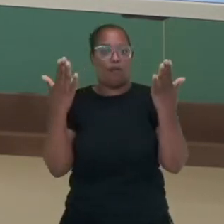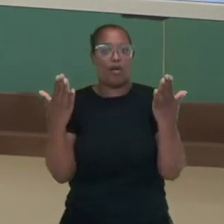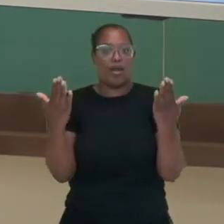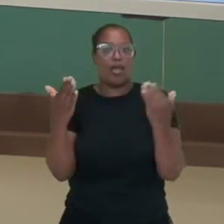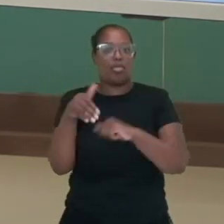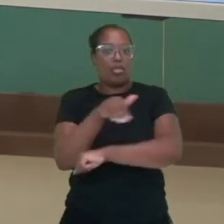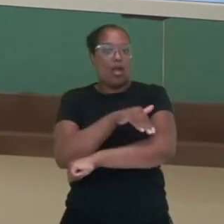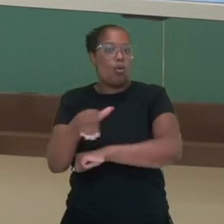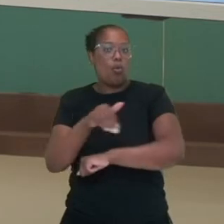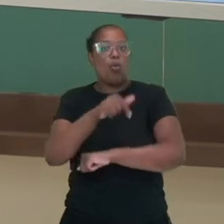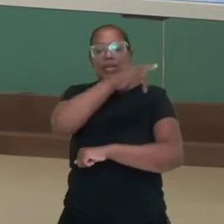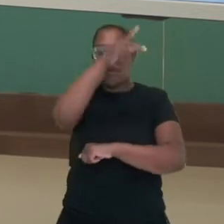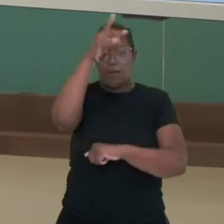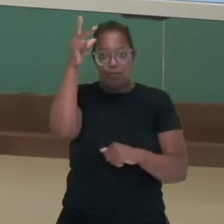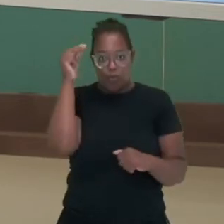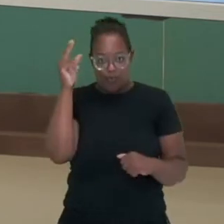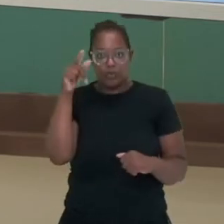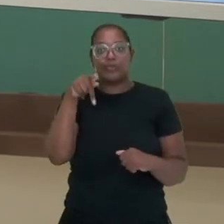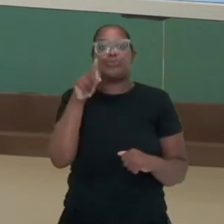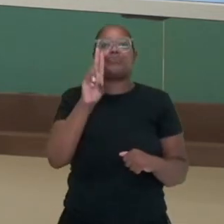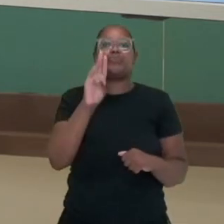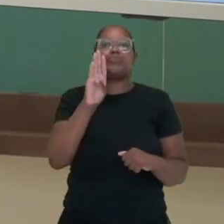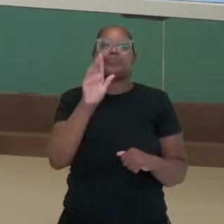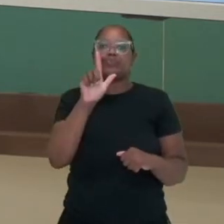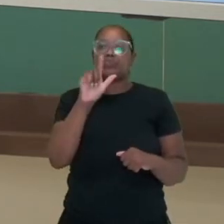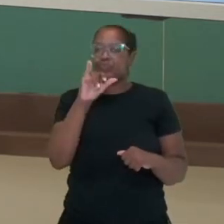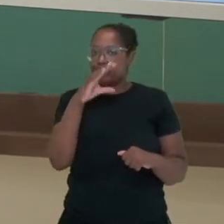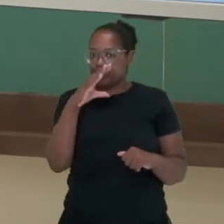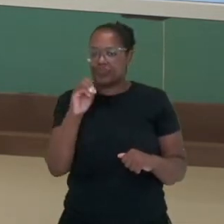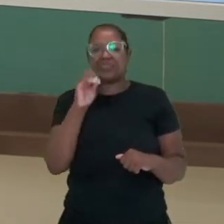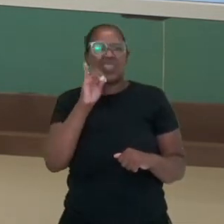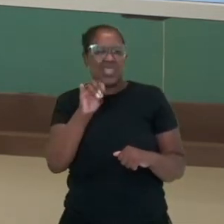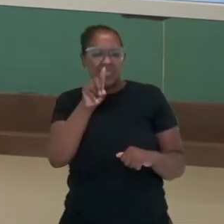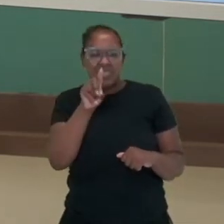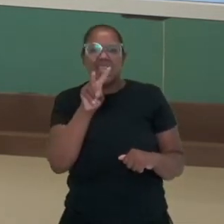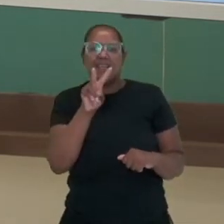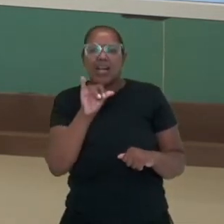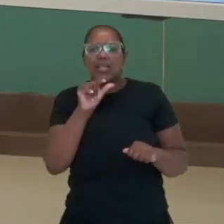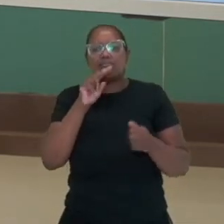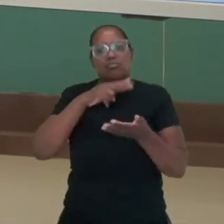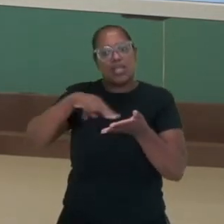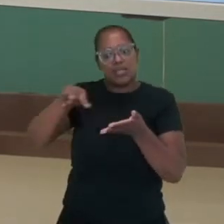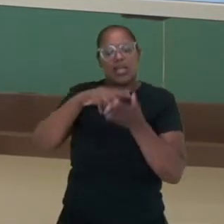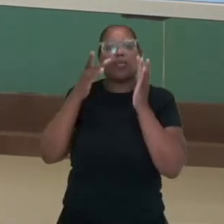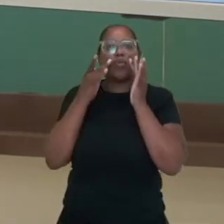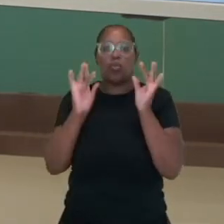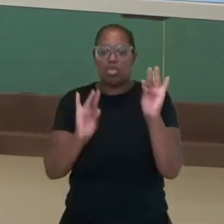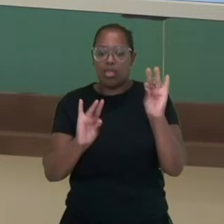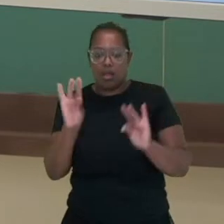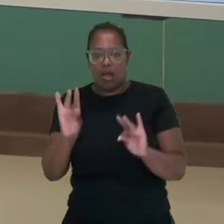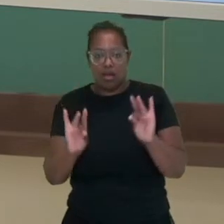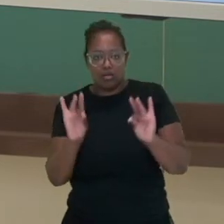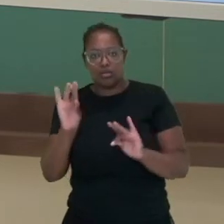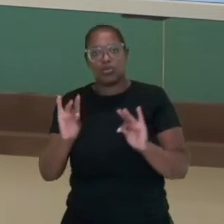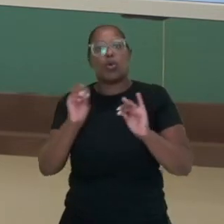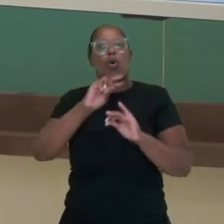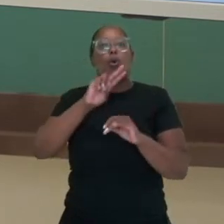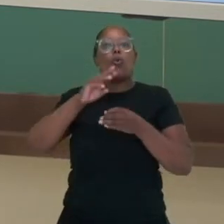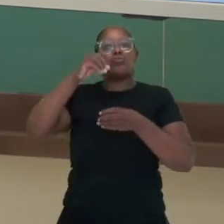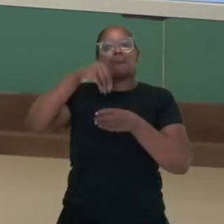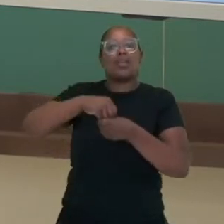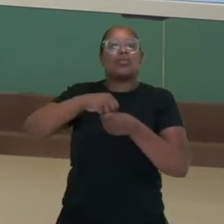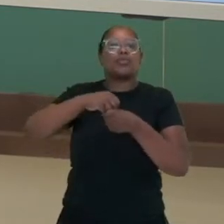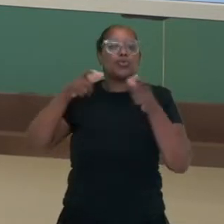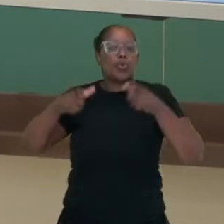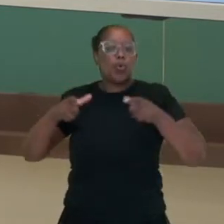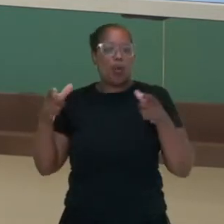público. Agora, se você vai dançar num teatro ou mesmo dentro de um ginásio, por exemplo,